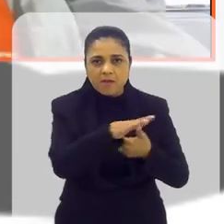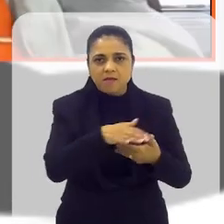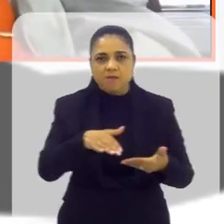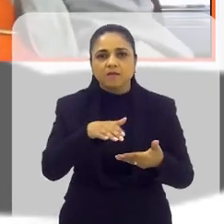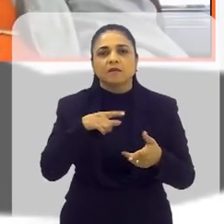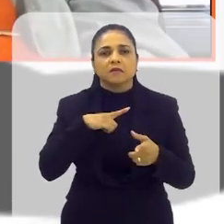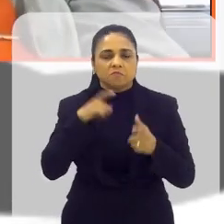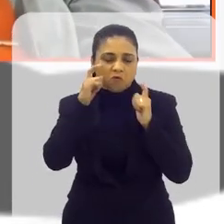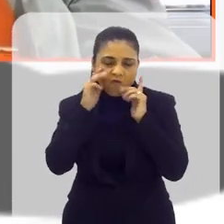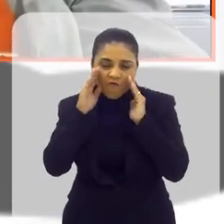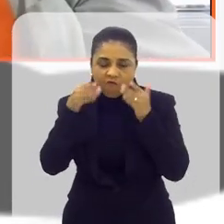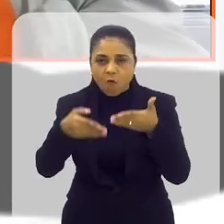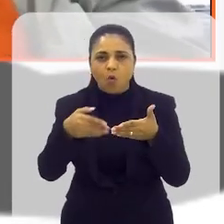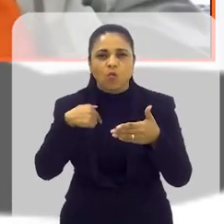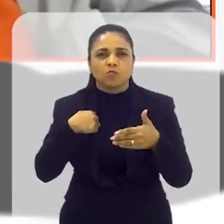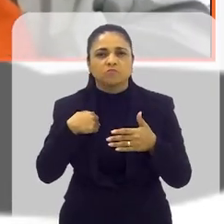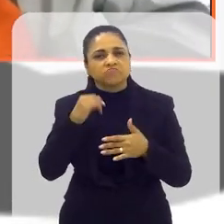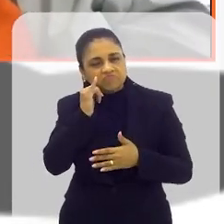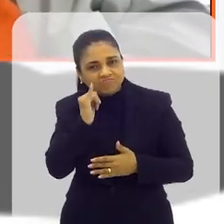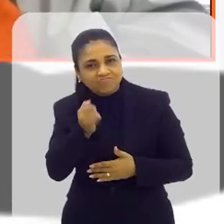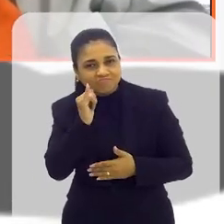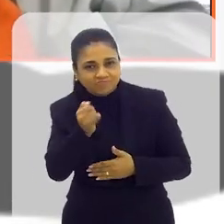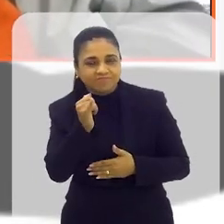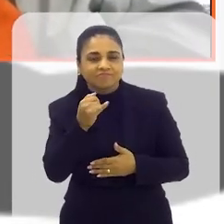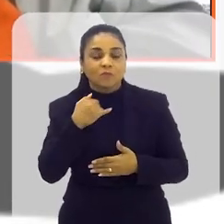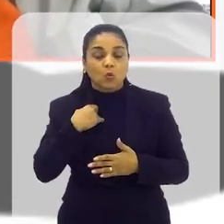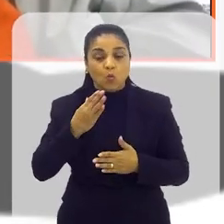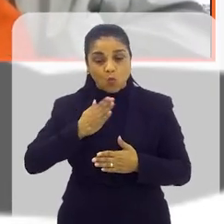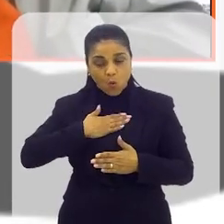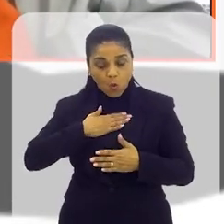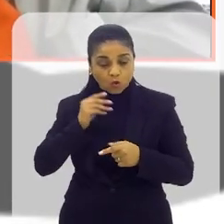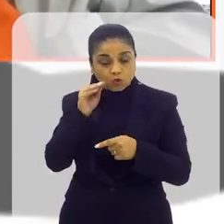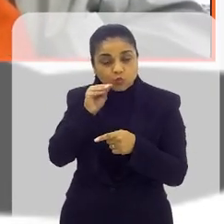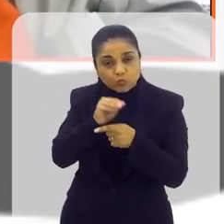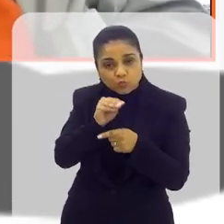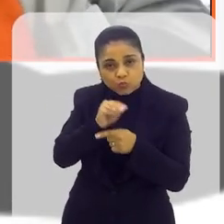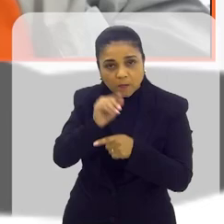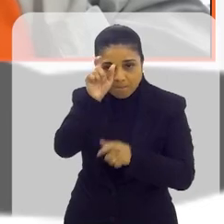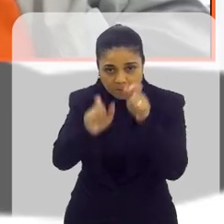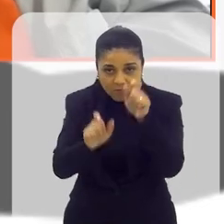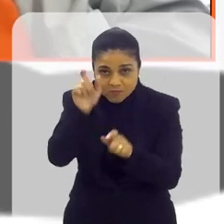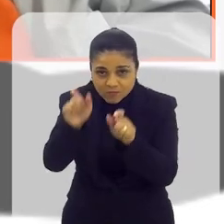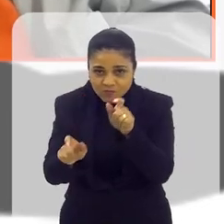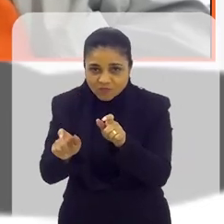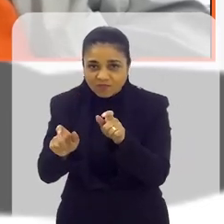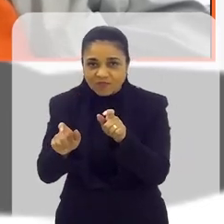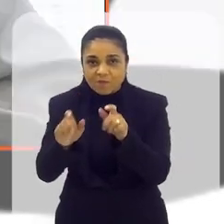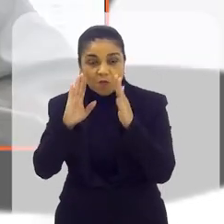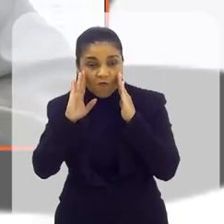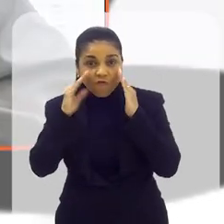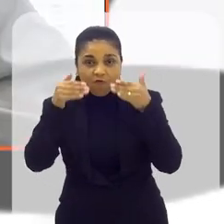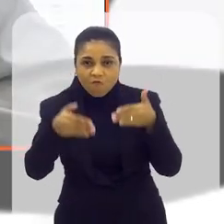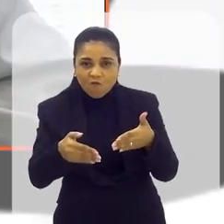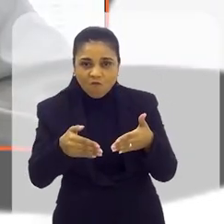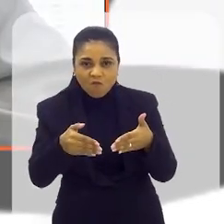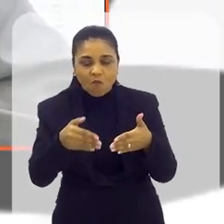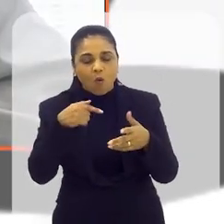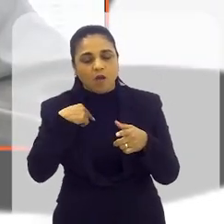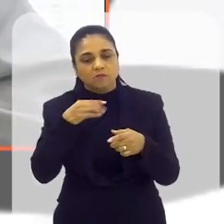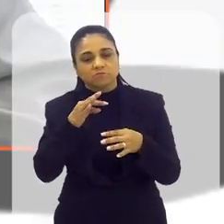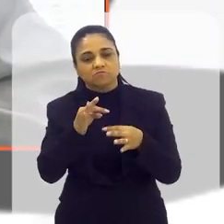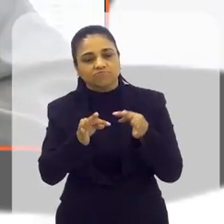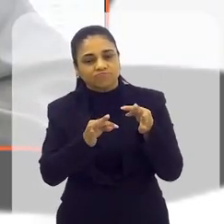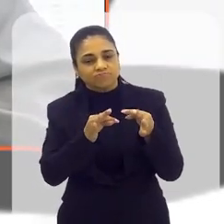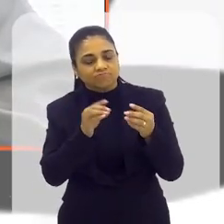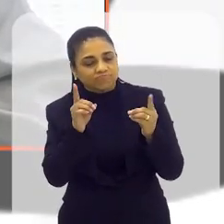Nosso foco é esse. O que eu falo sempre, eu gosto de cuidar das pessoas. Nosso foco é esse.